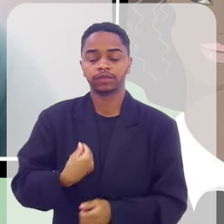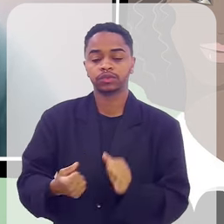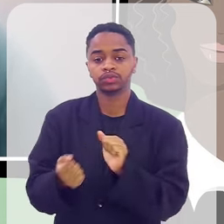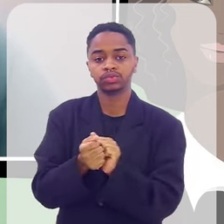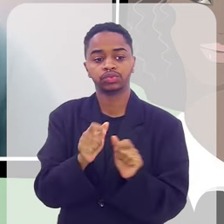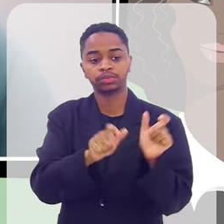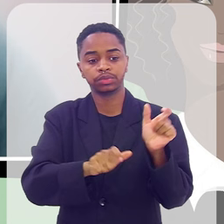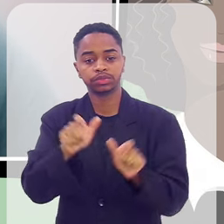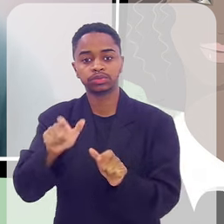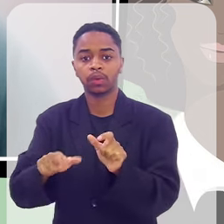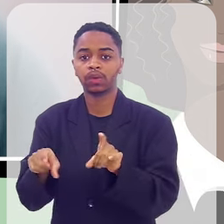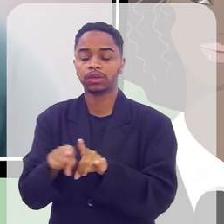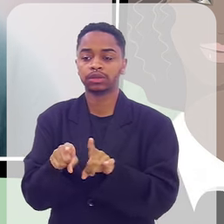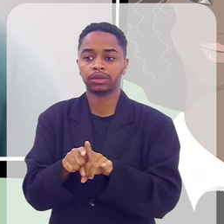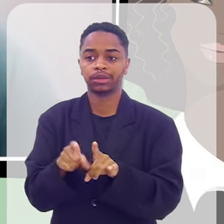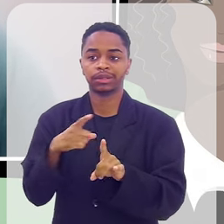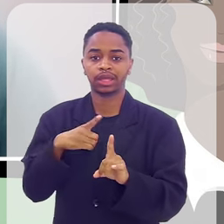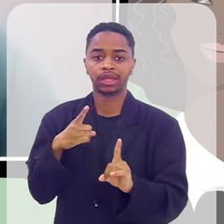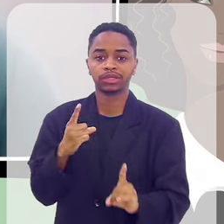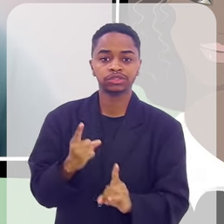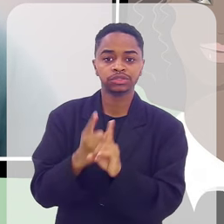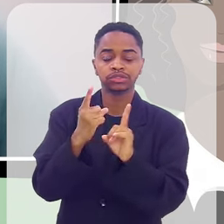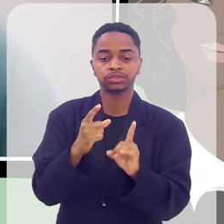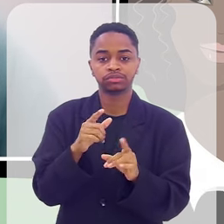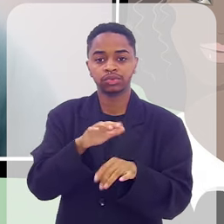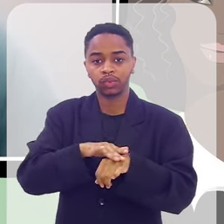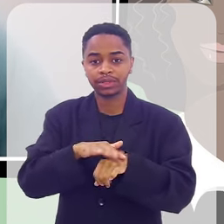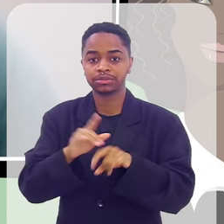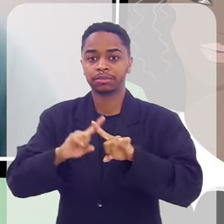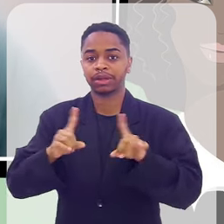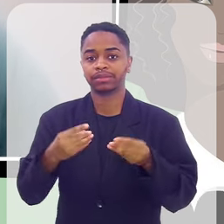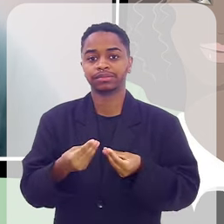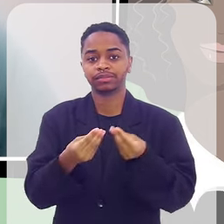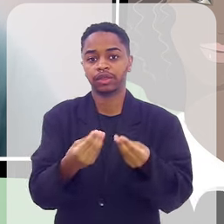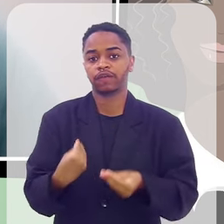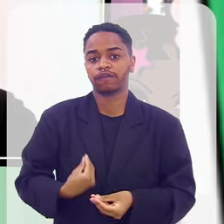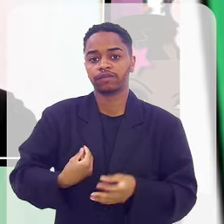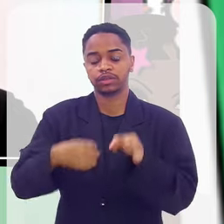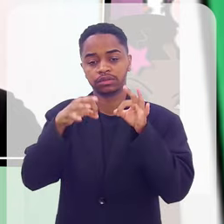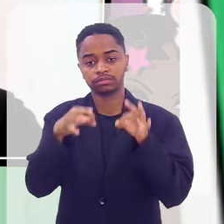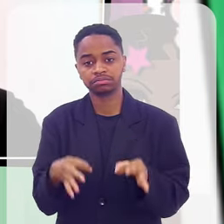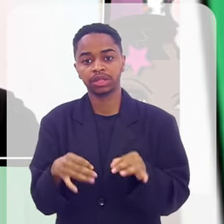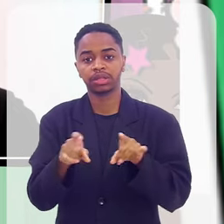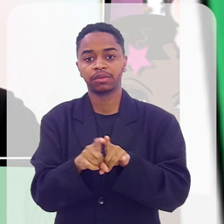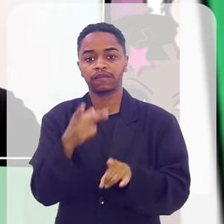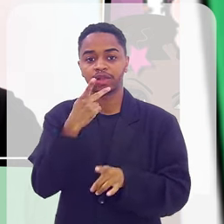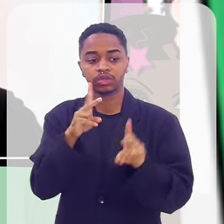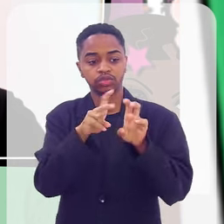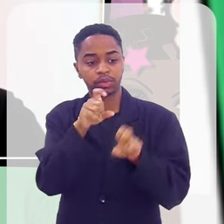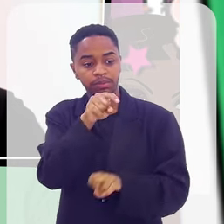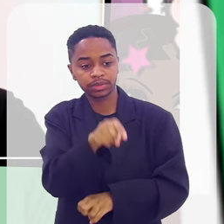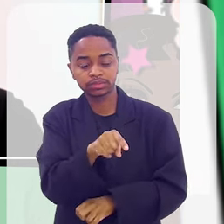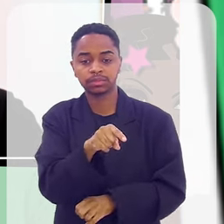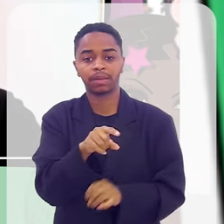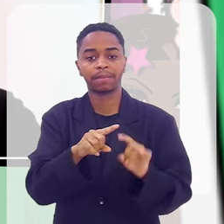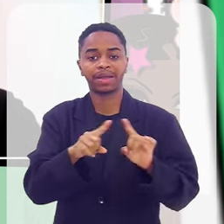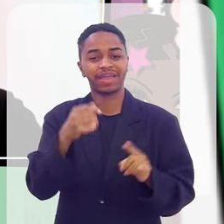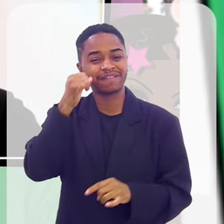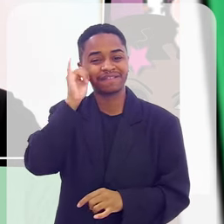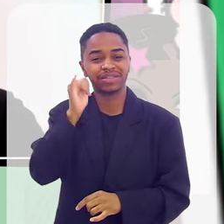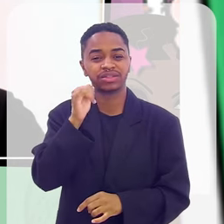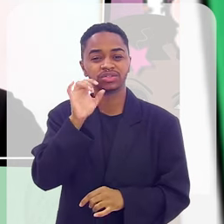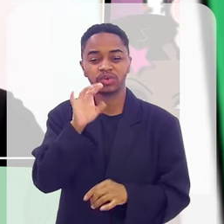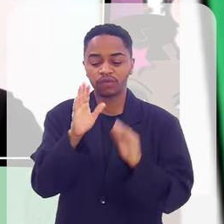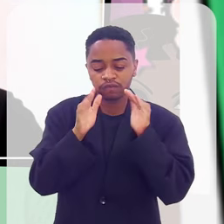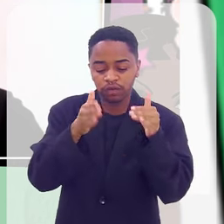com o outro, além do seu diagnóstico também, trazer um pouco de dignidade para ele. É falar dele sem falar somente da doença